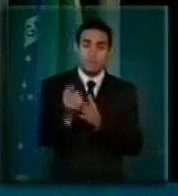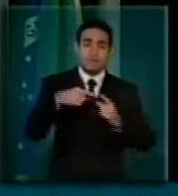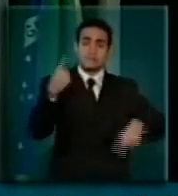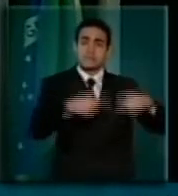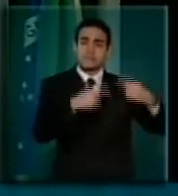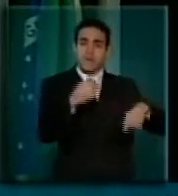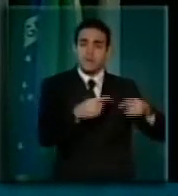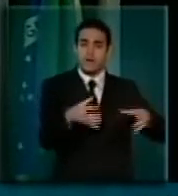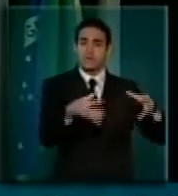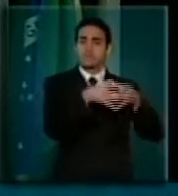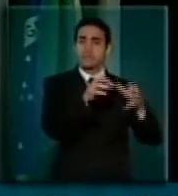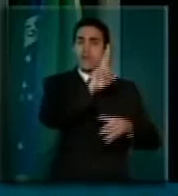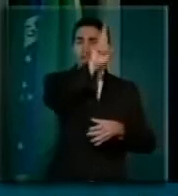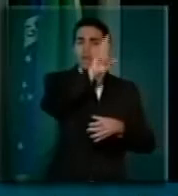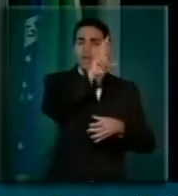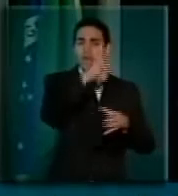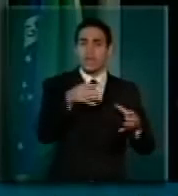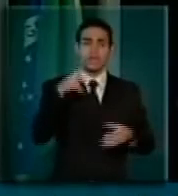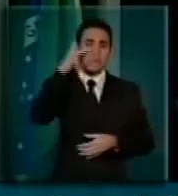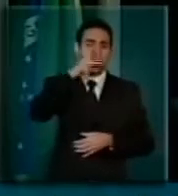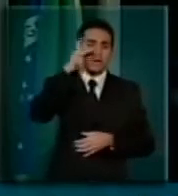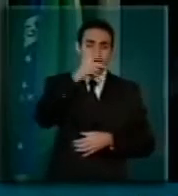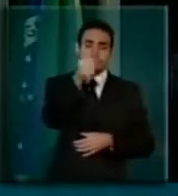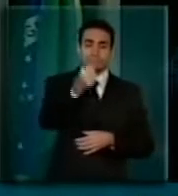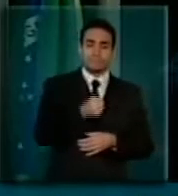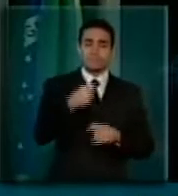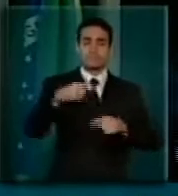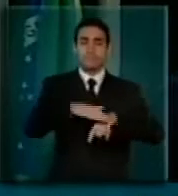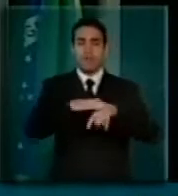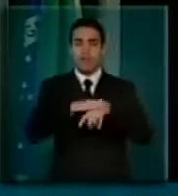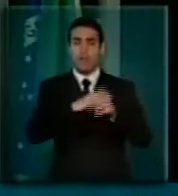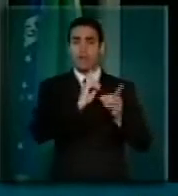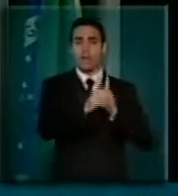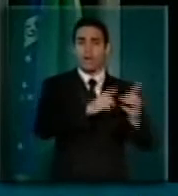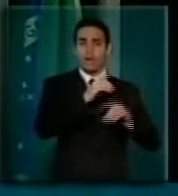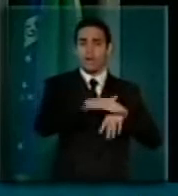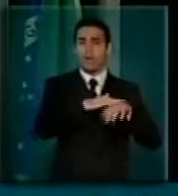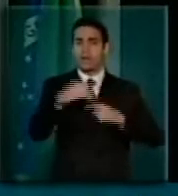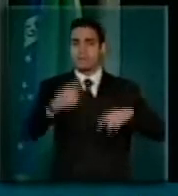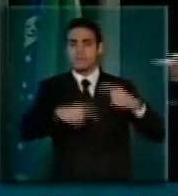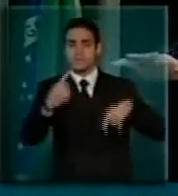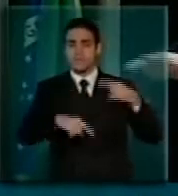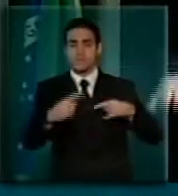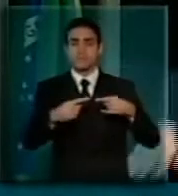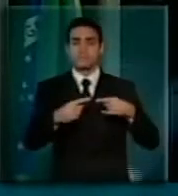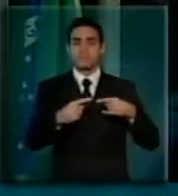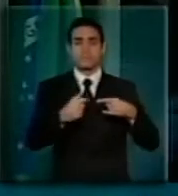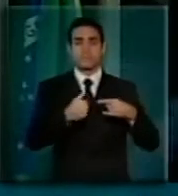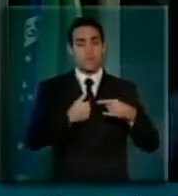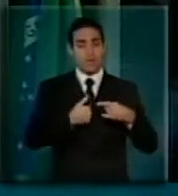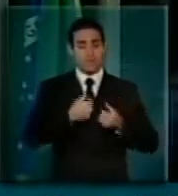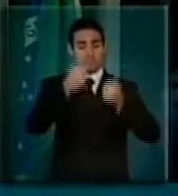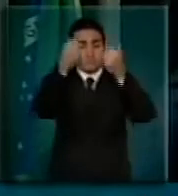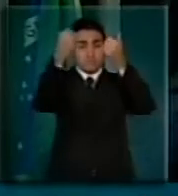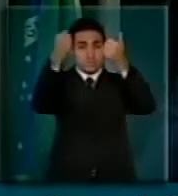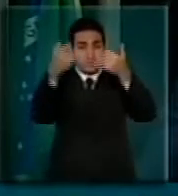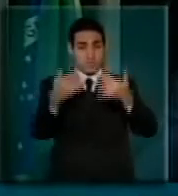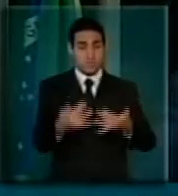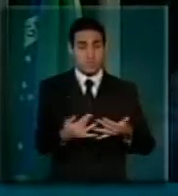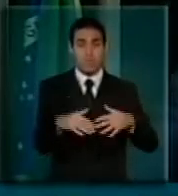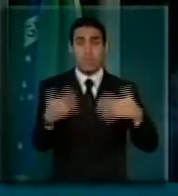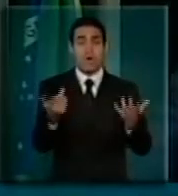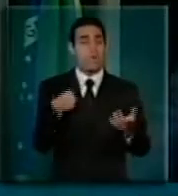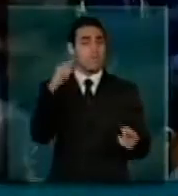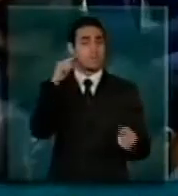lideranças partidárias, deixamos absolutamente claro qual era o nosso